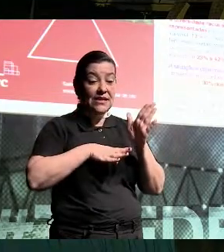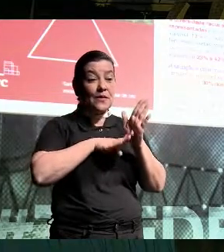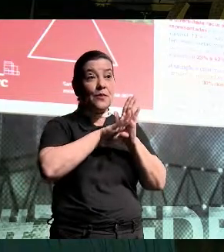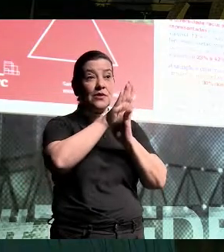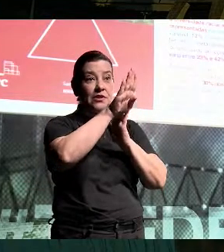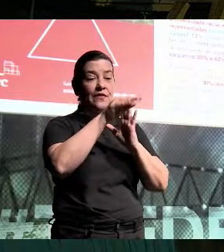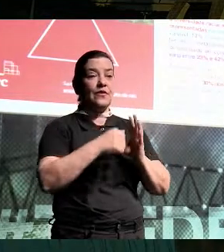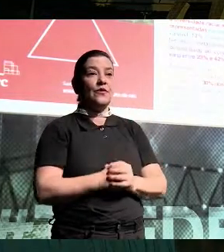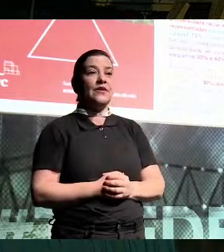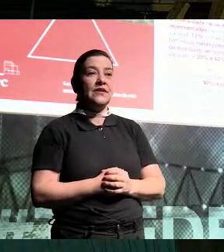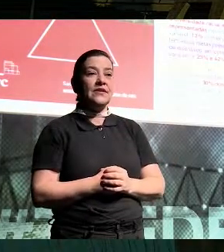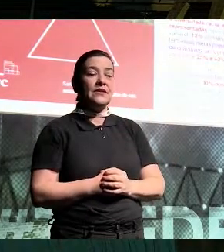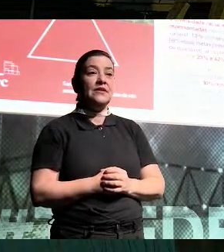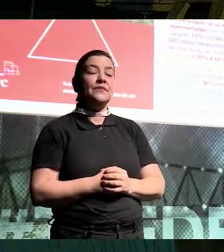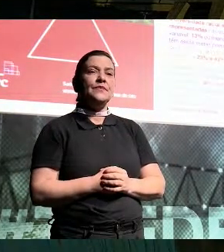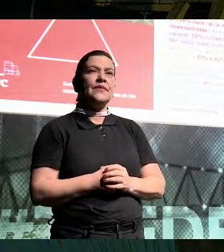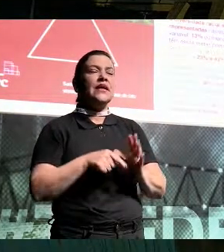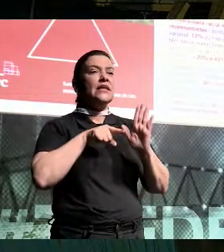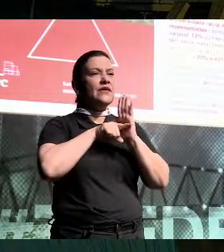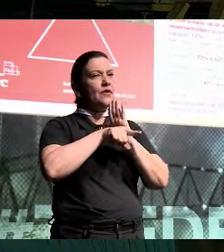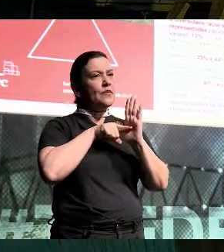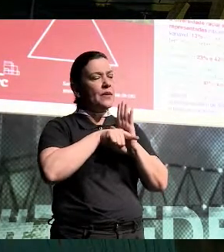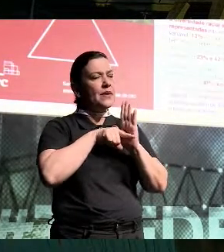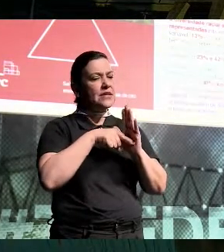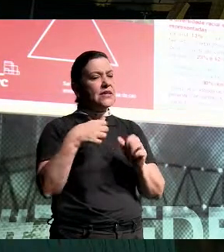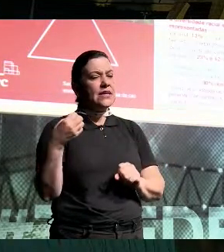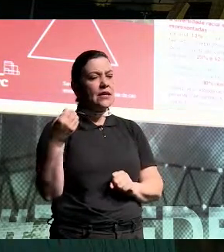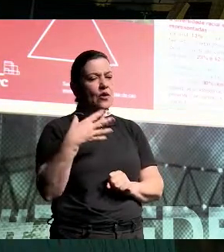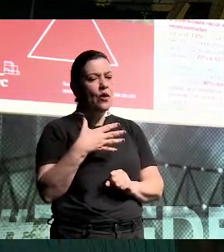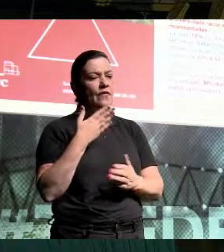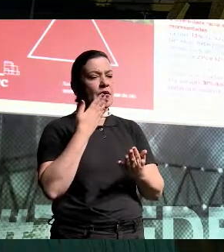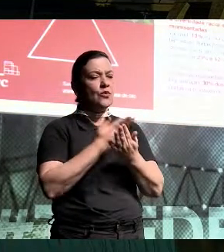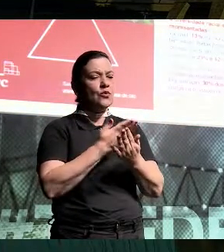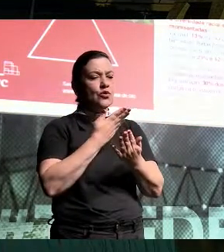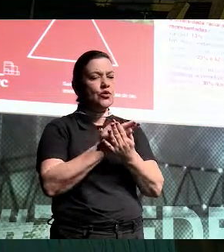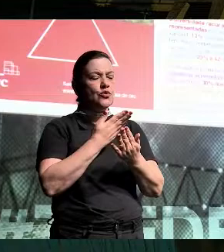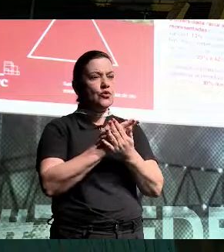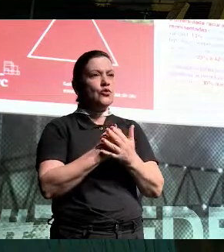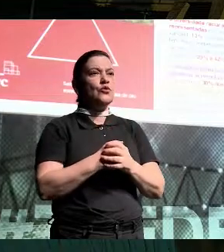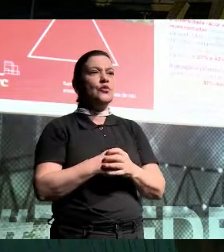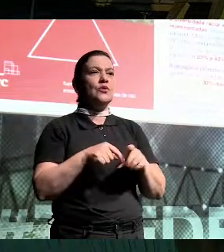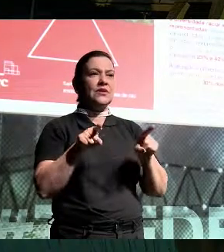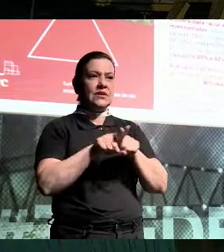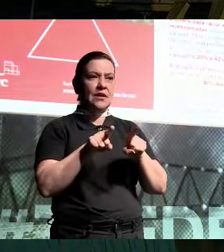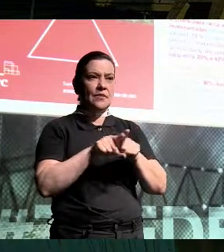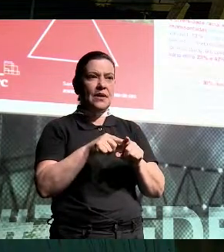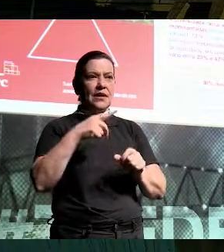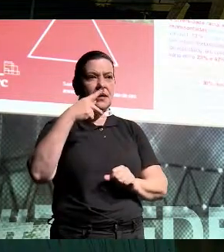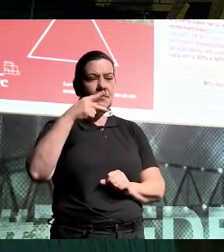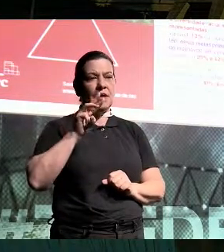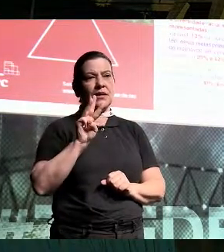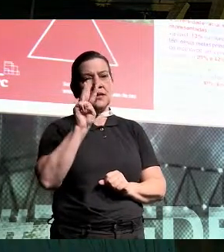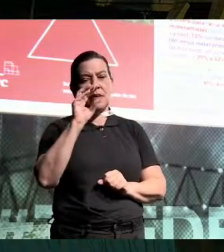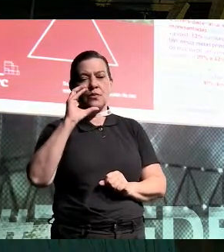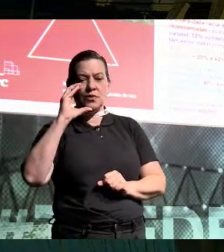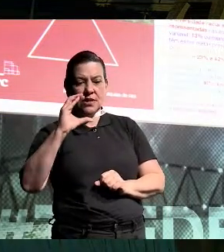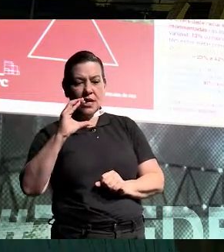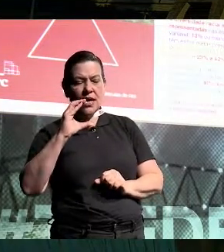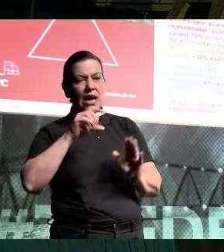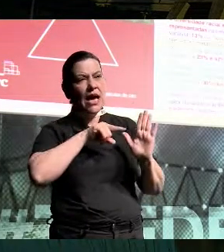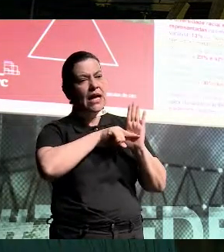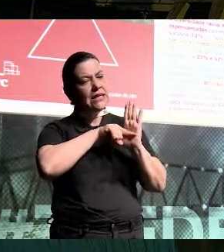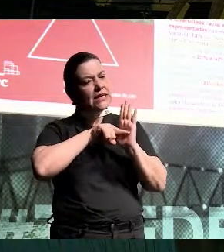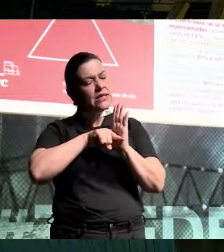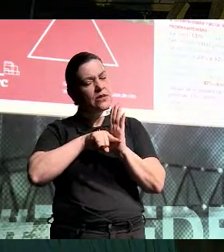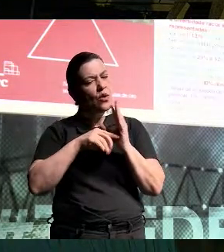valores, teve uma pesquisa recente que saiu, foi um estudo, inclusive da PwC, da Price, que analisou